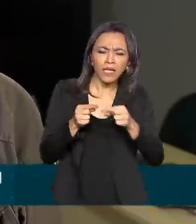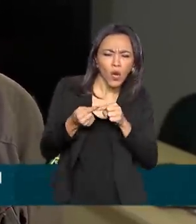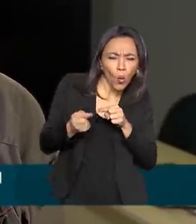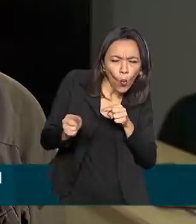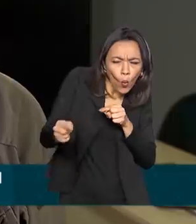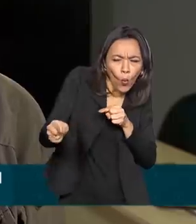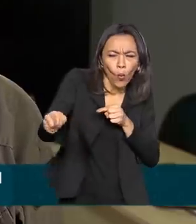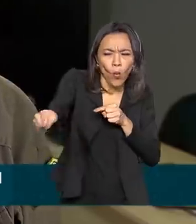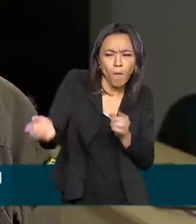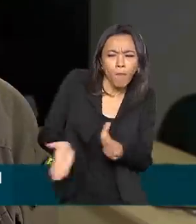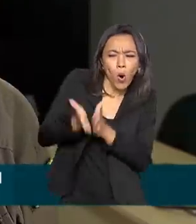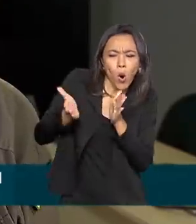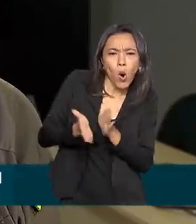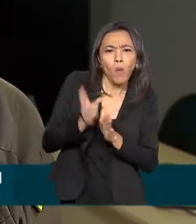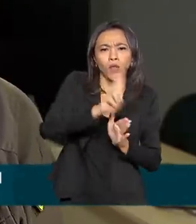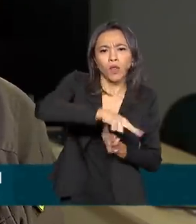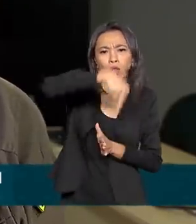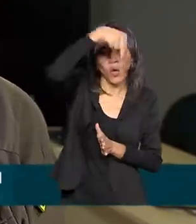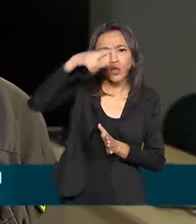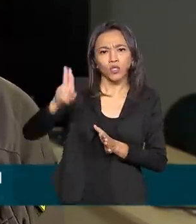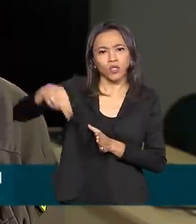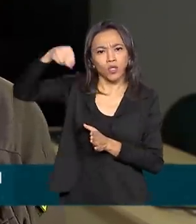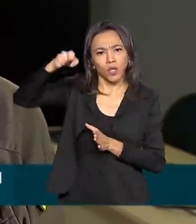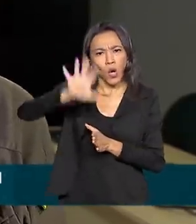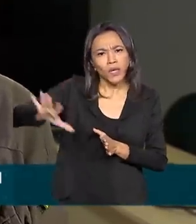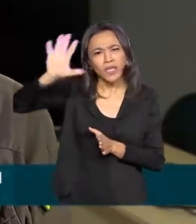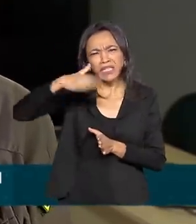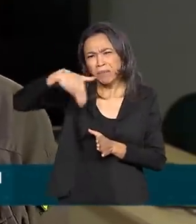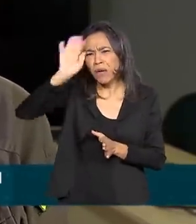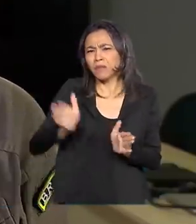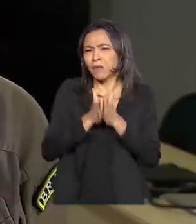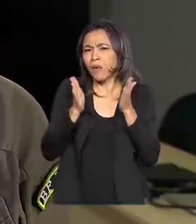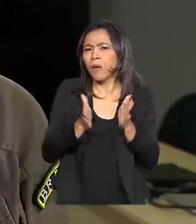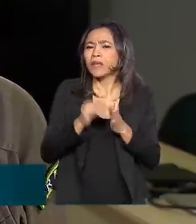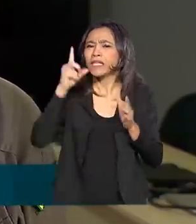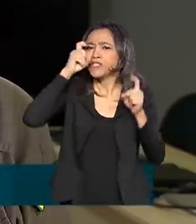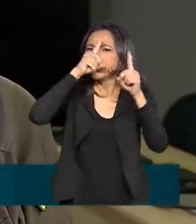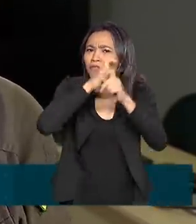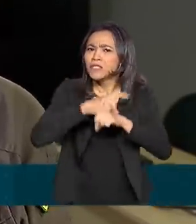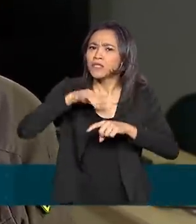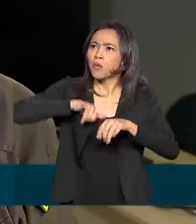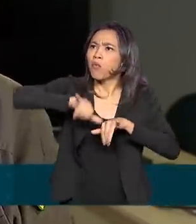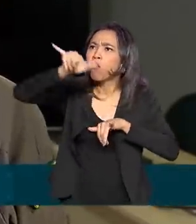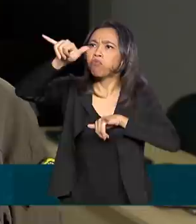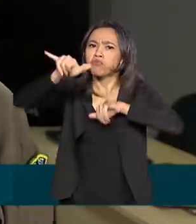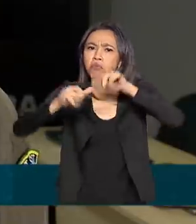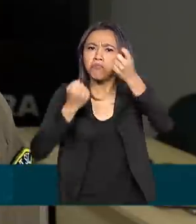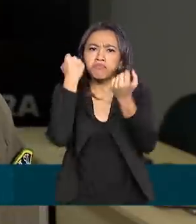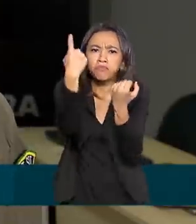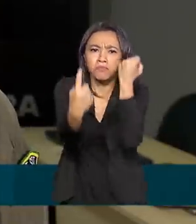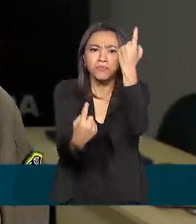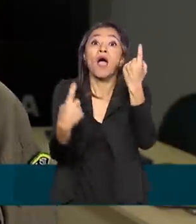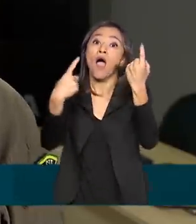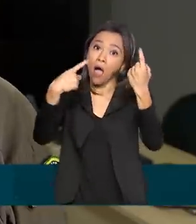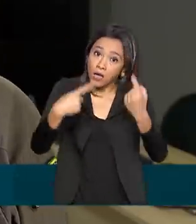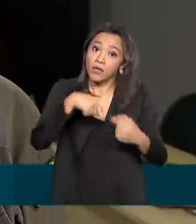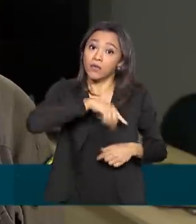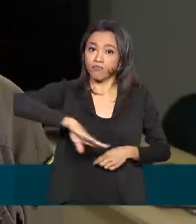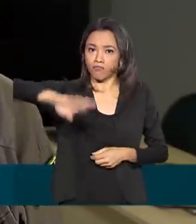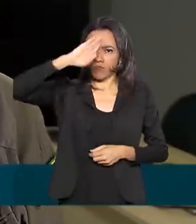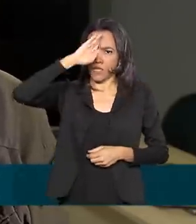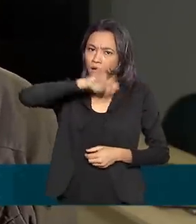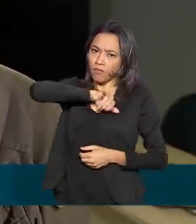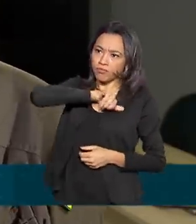norte e nordeste. Então, nessas regiões que são mais carentes, que a atividade aérea caiu muito, aí entra a força aérea para